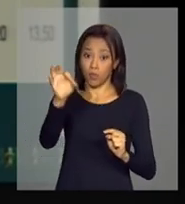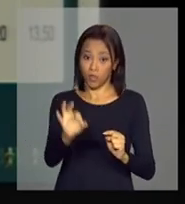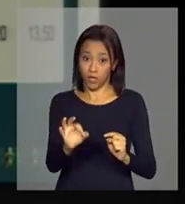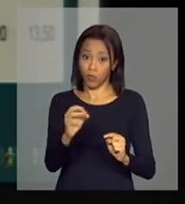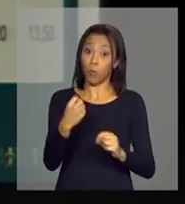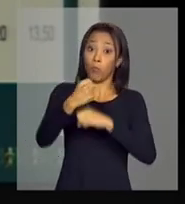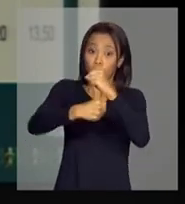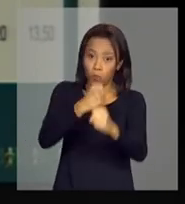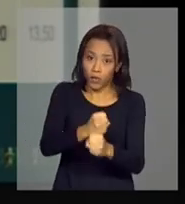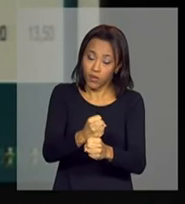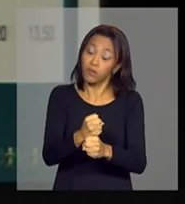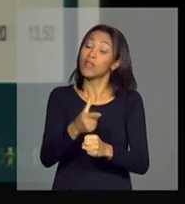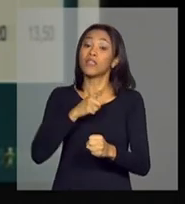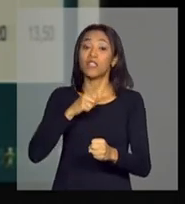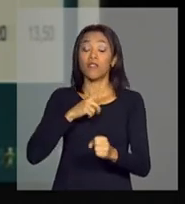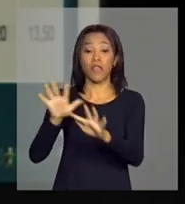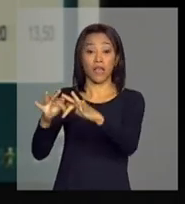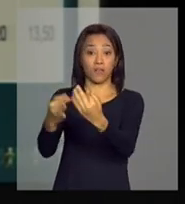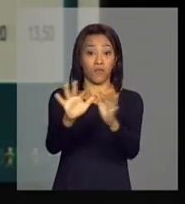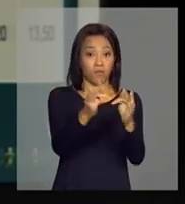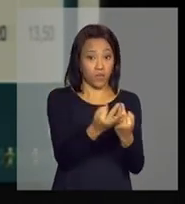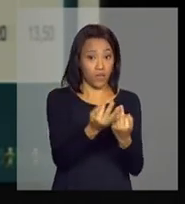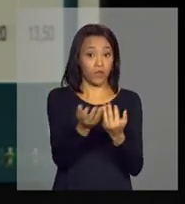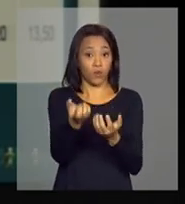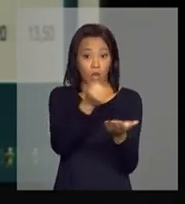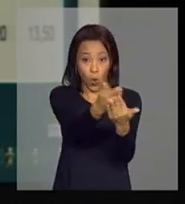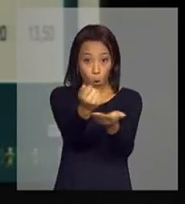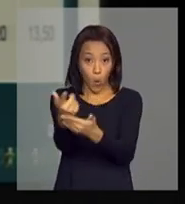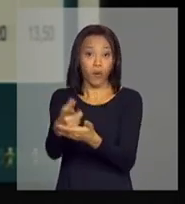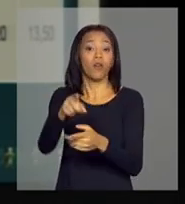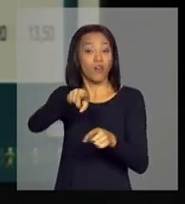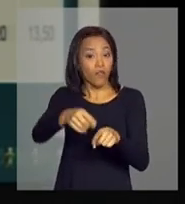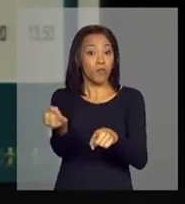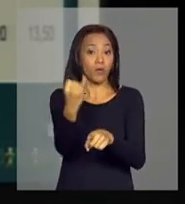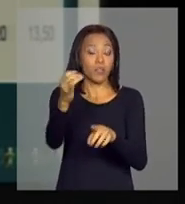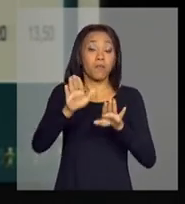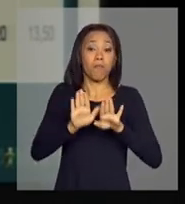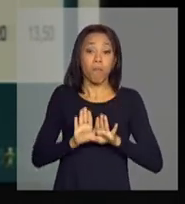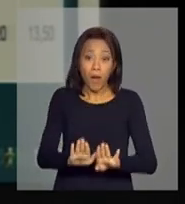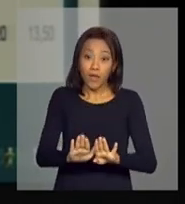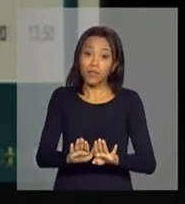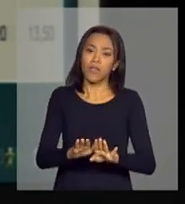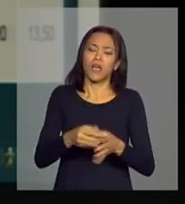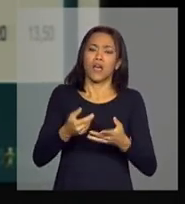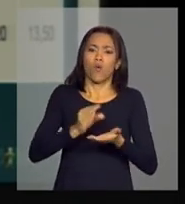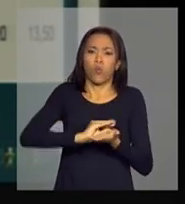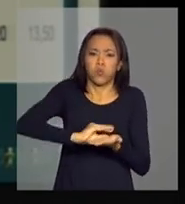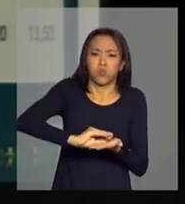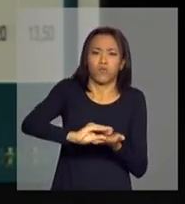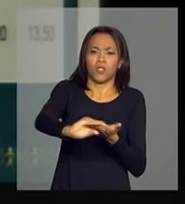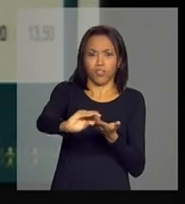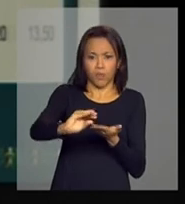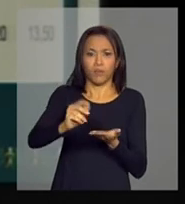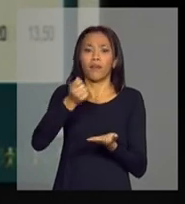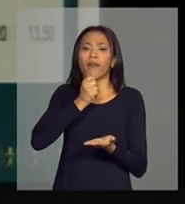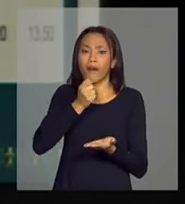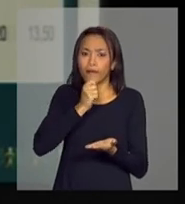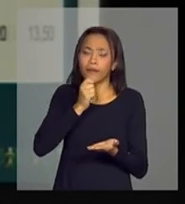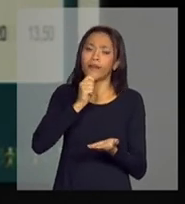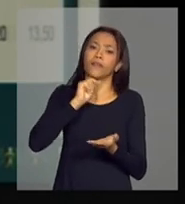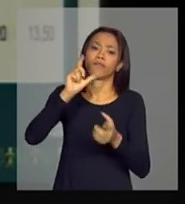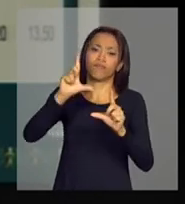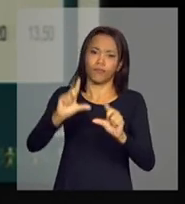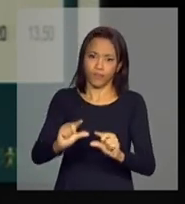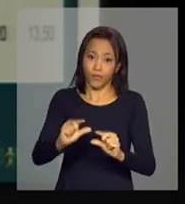que o consumo das famílias teve um papel, mas que o investimento, que ainda se encontra em níveis baixos, relativamente baixos no país, precisam